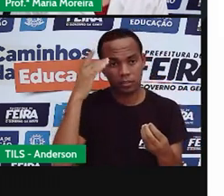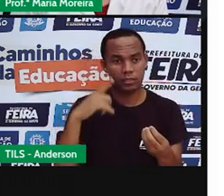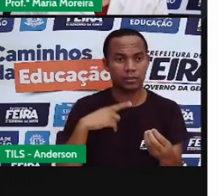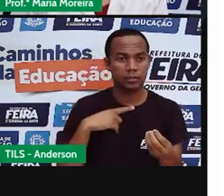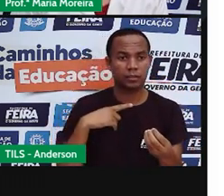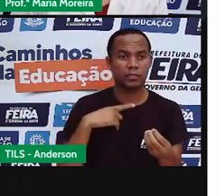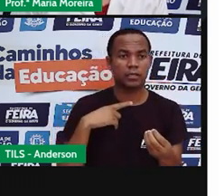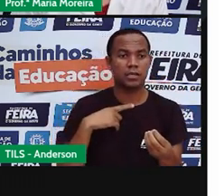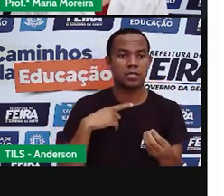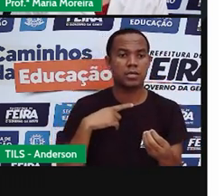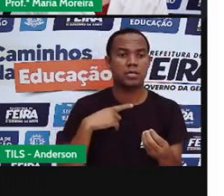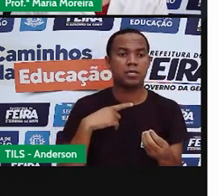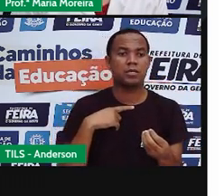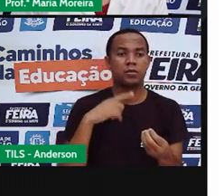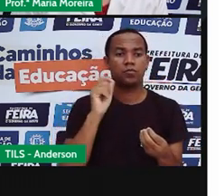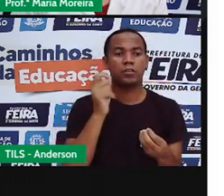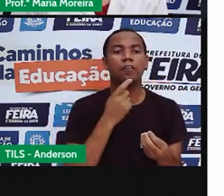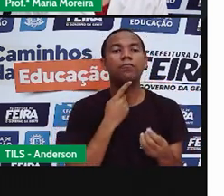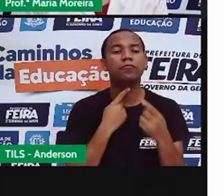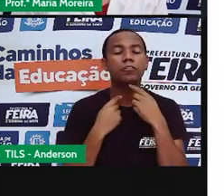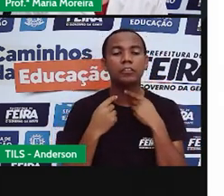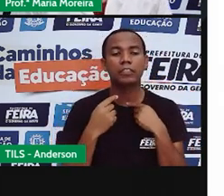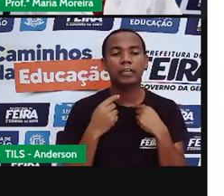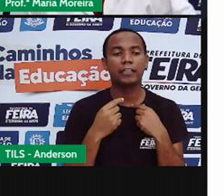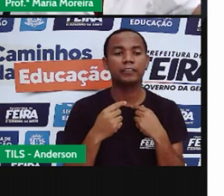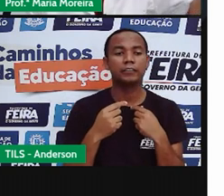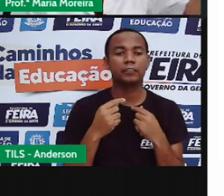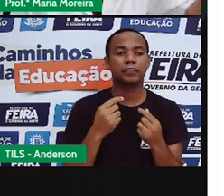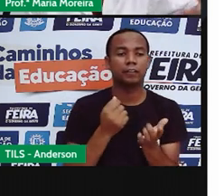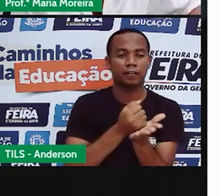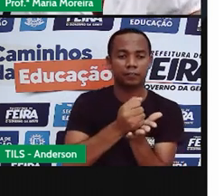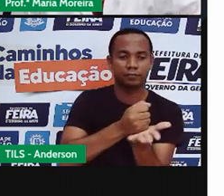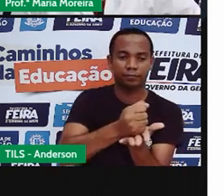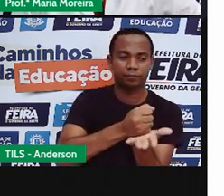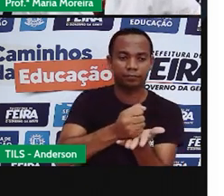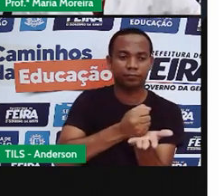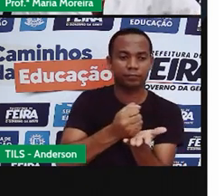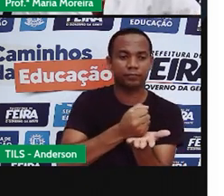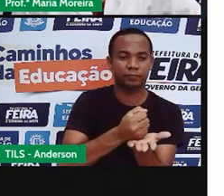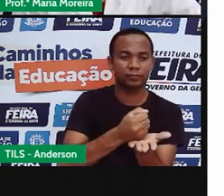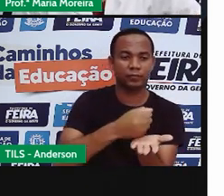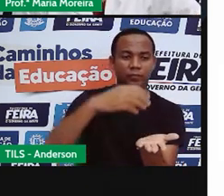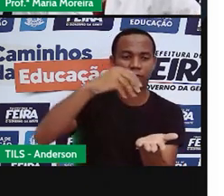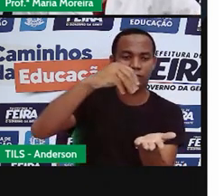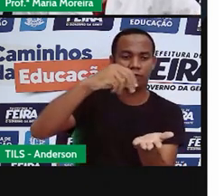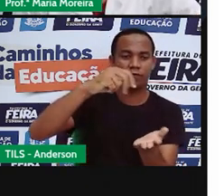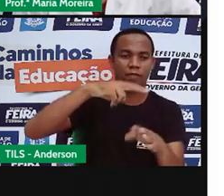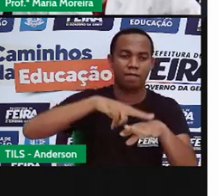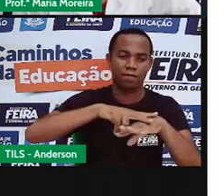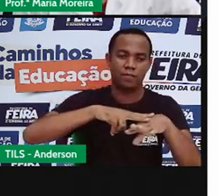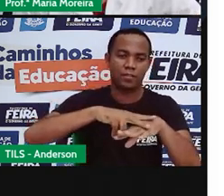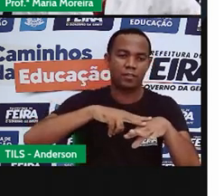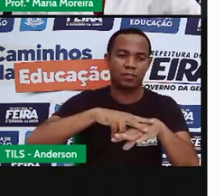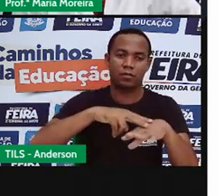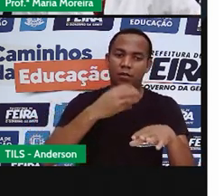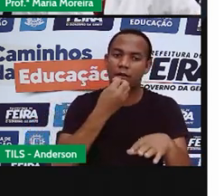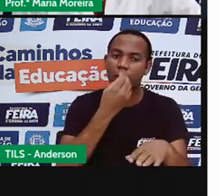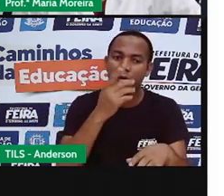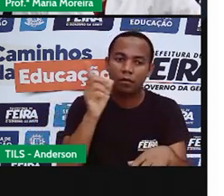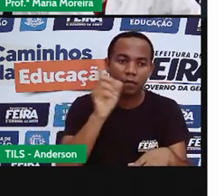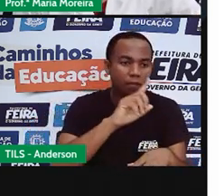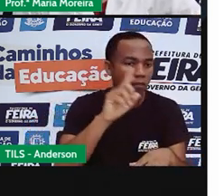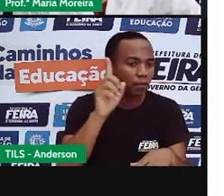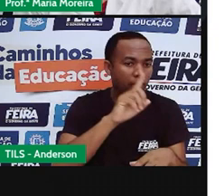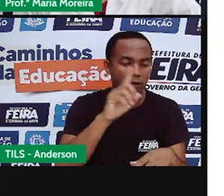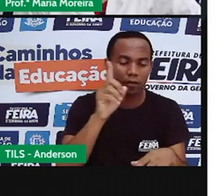temperar as linhas, né? Que vão fazer... empinar a pipa. Isso causa acidentes, né? Causa